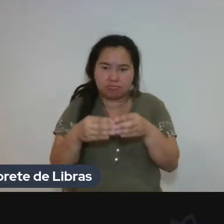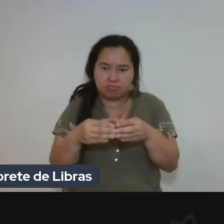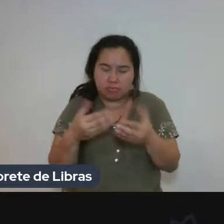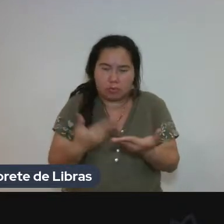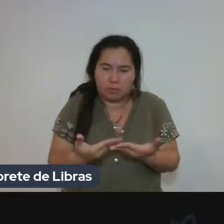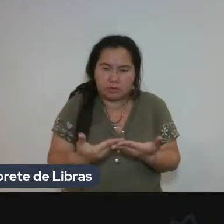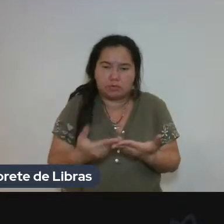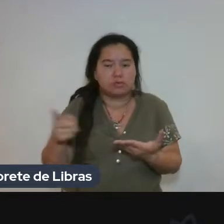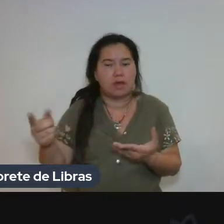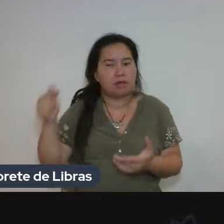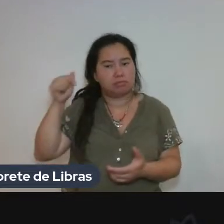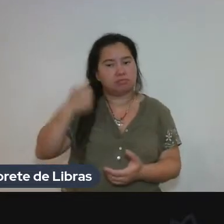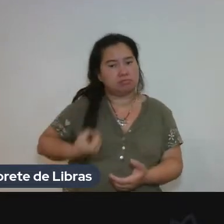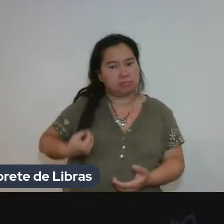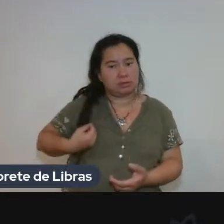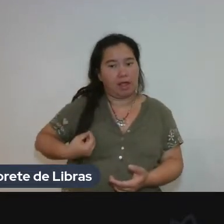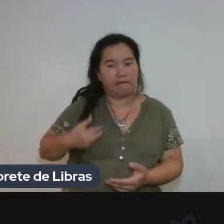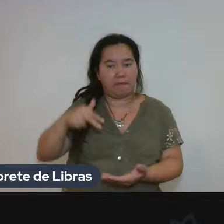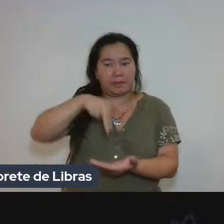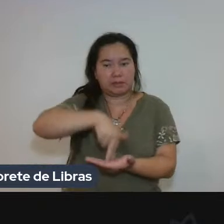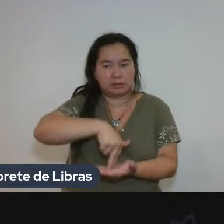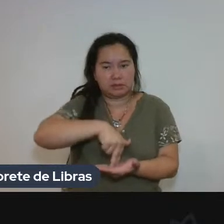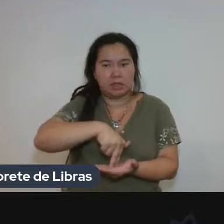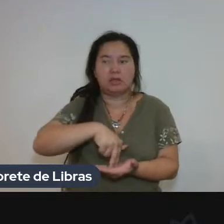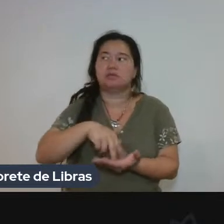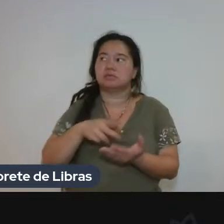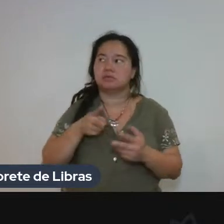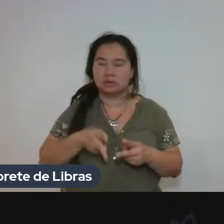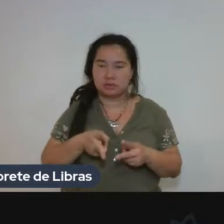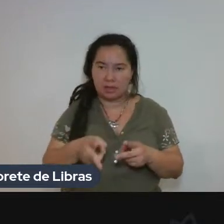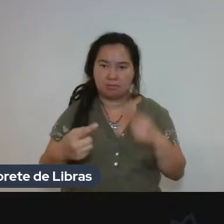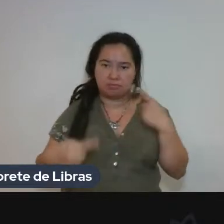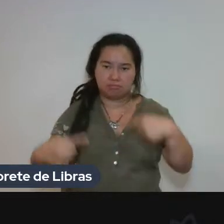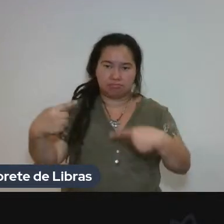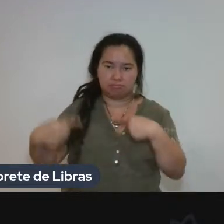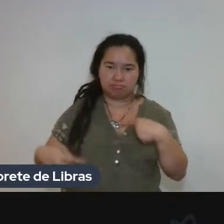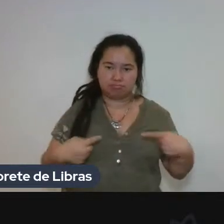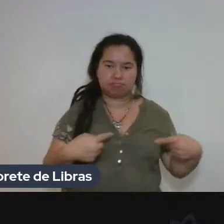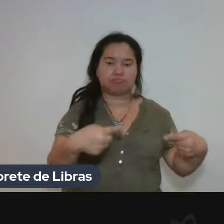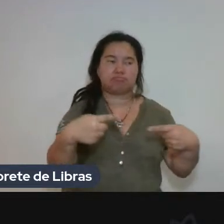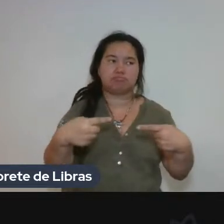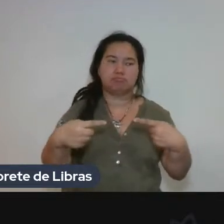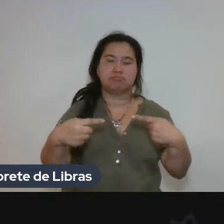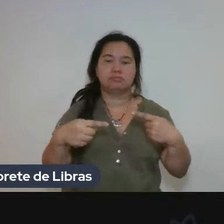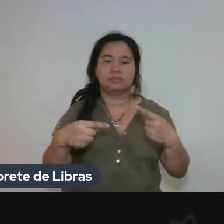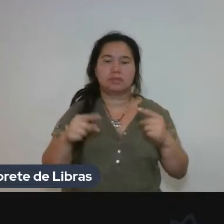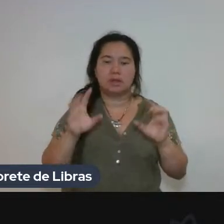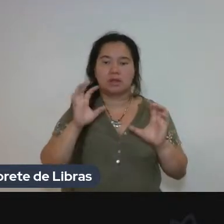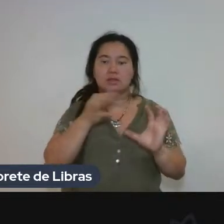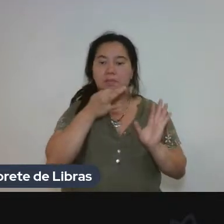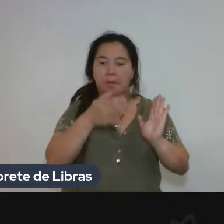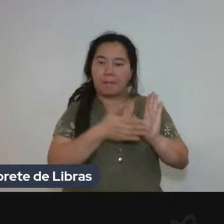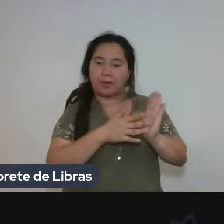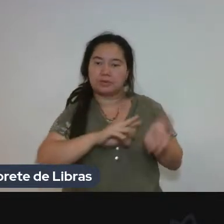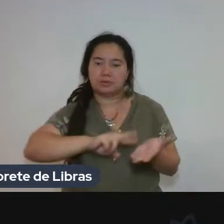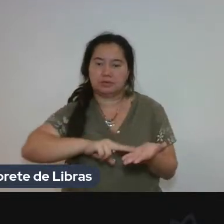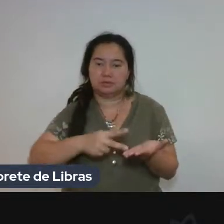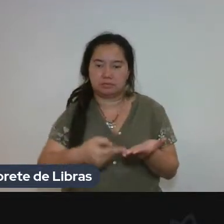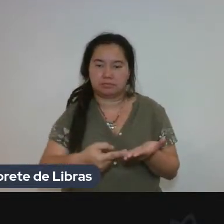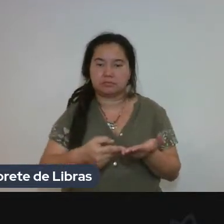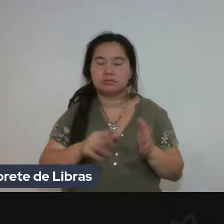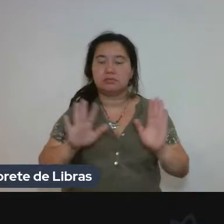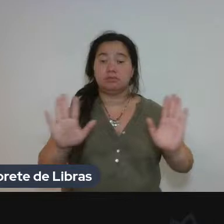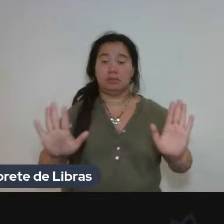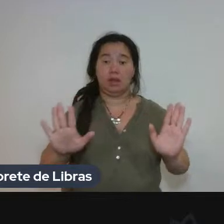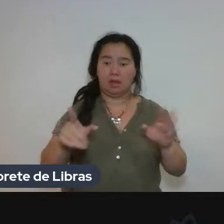sobre a tradução e sobre as decisões tradutórias. Sobre essa questão. Ah, mas você não domina o